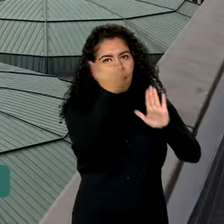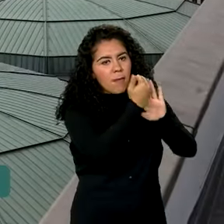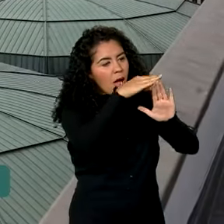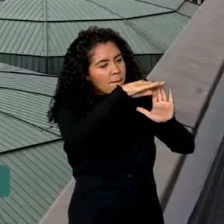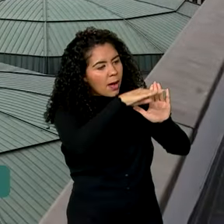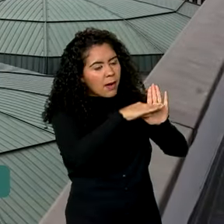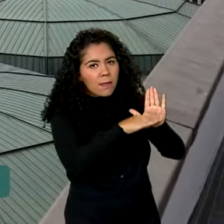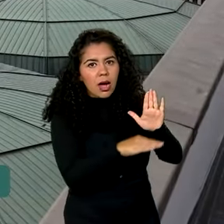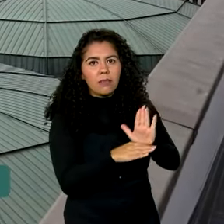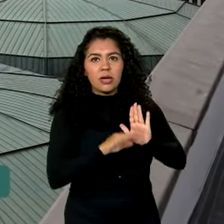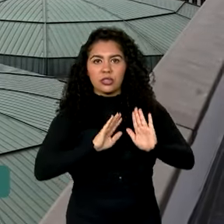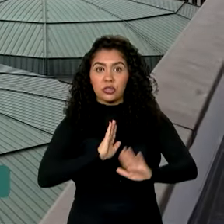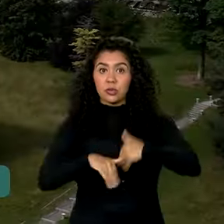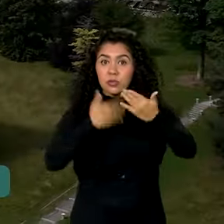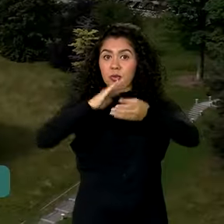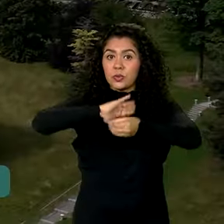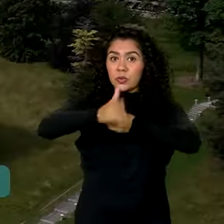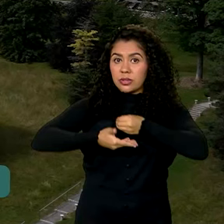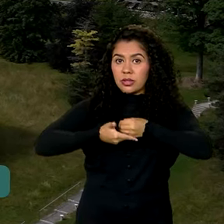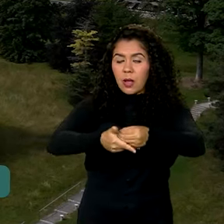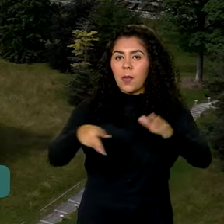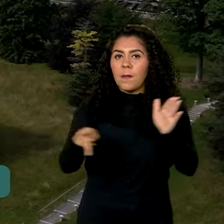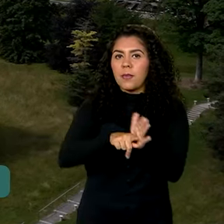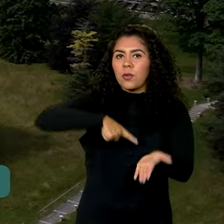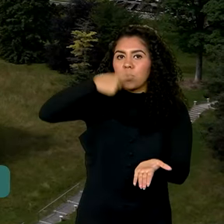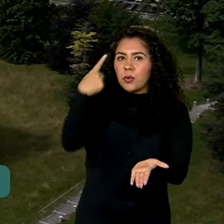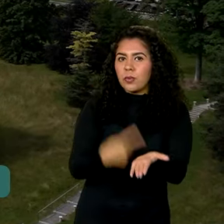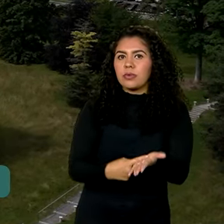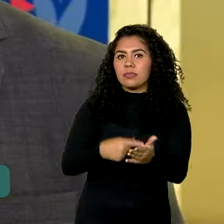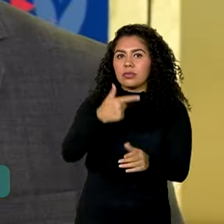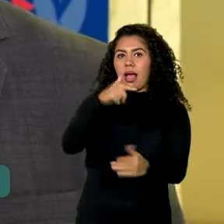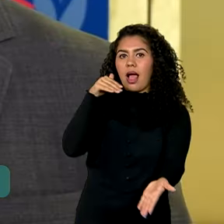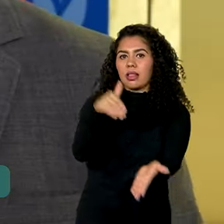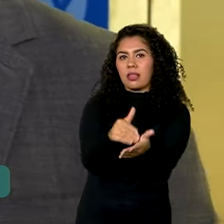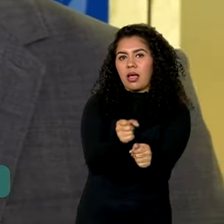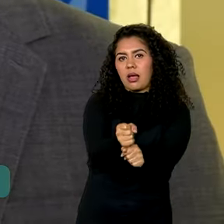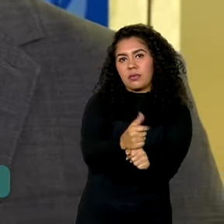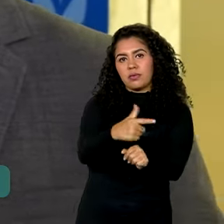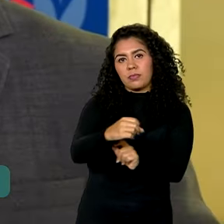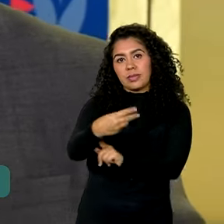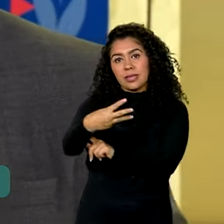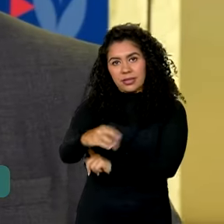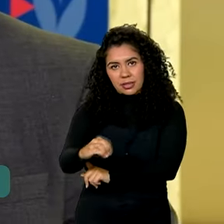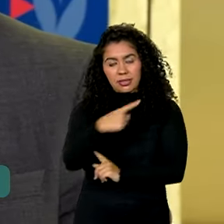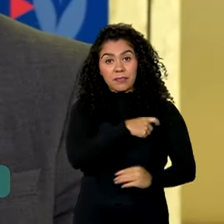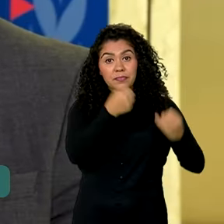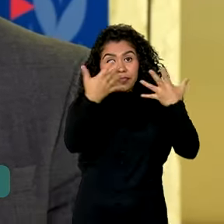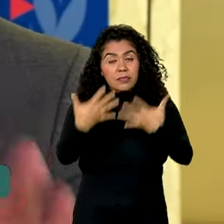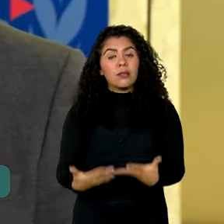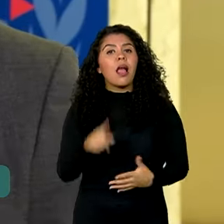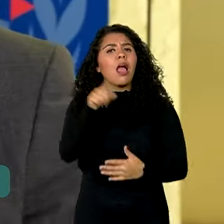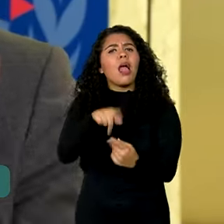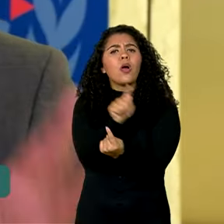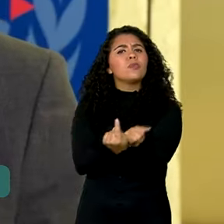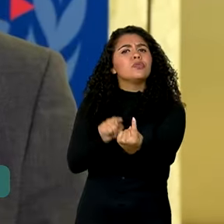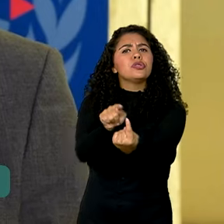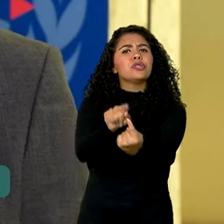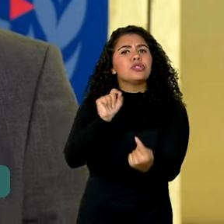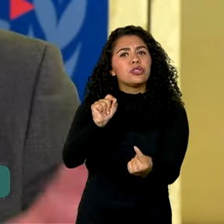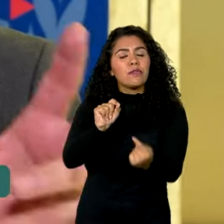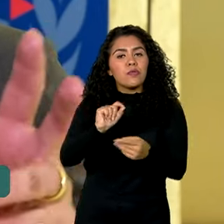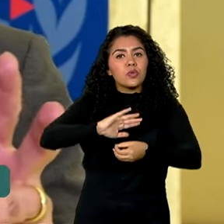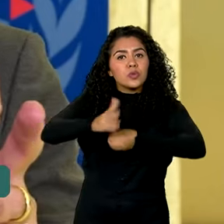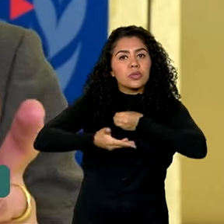Desenvolvimento Sustentável da Agenda 2030. Esse é o chamado Objetivo de Desenvolvimento Sustentável número 8,